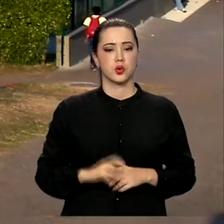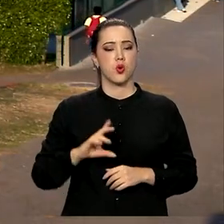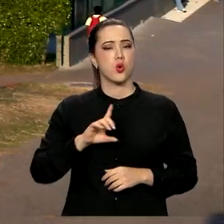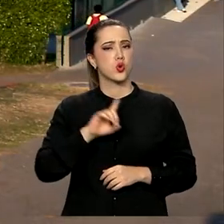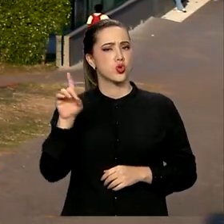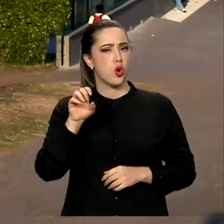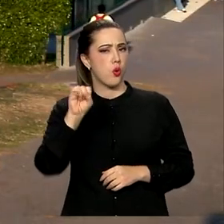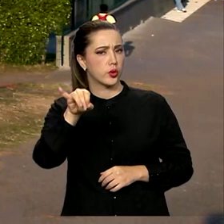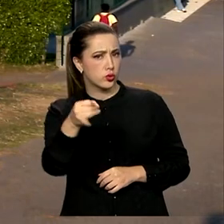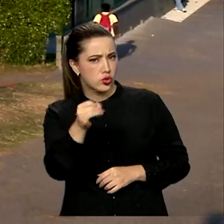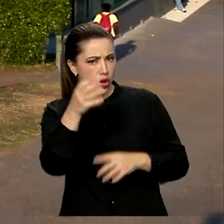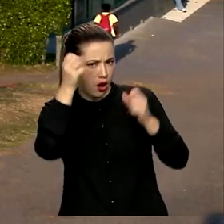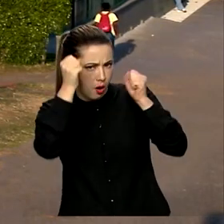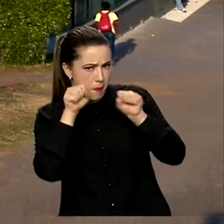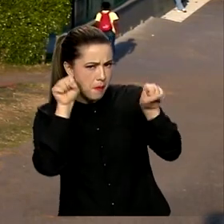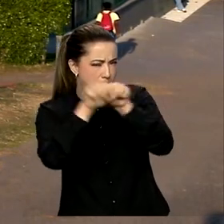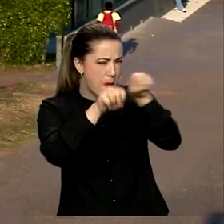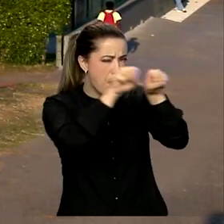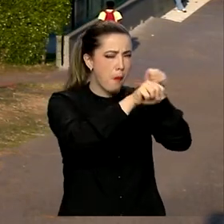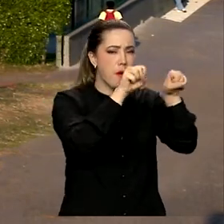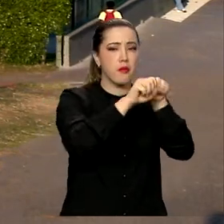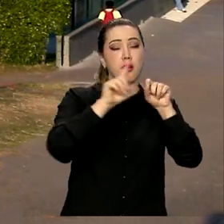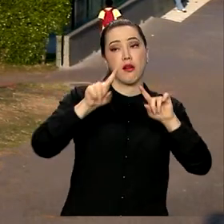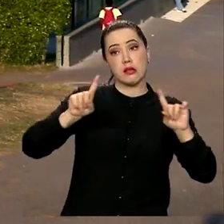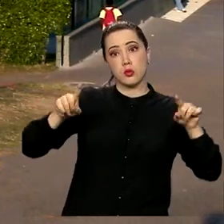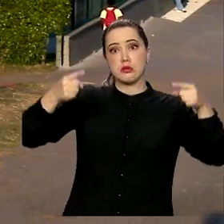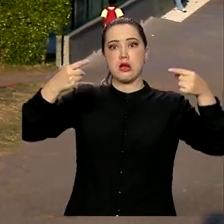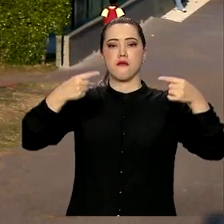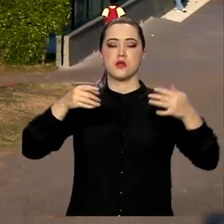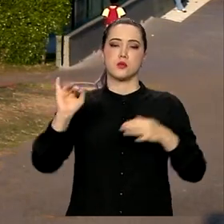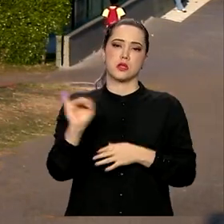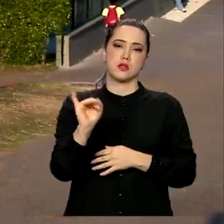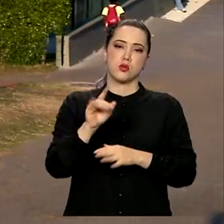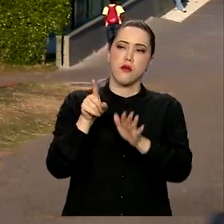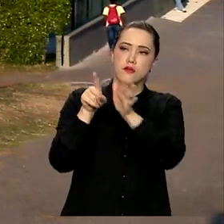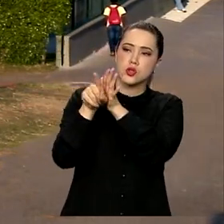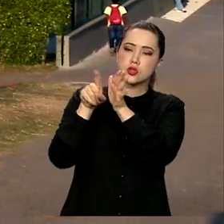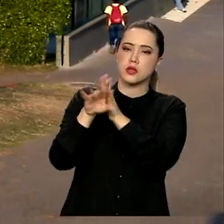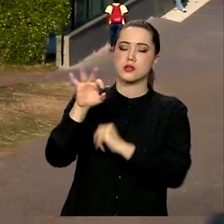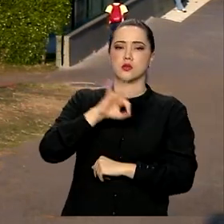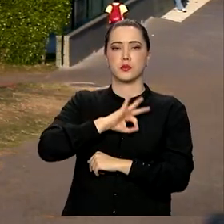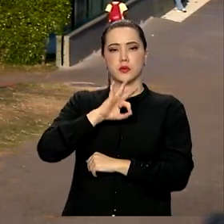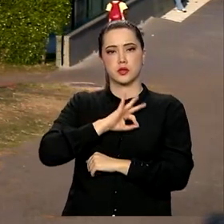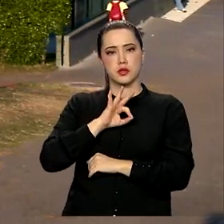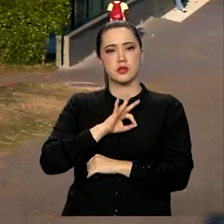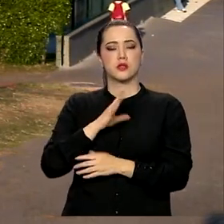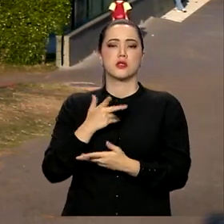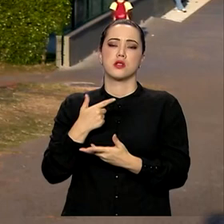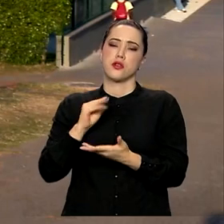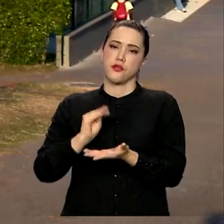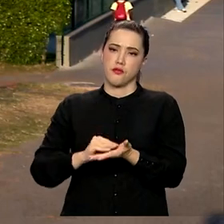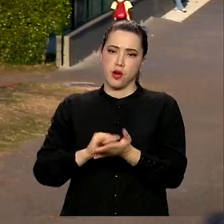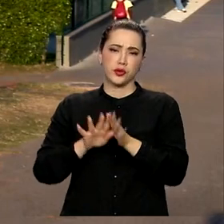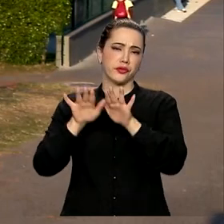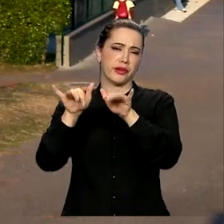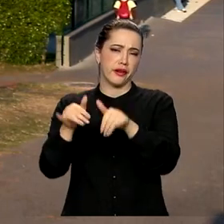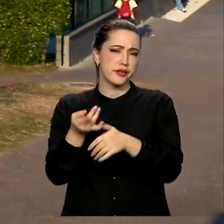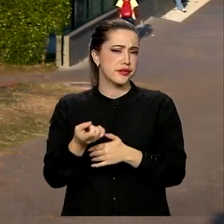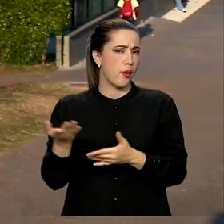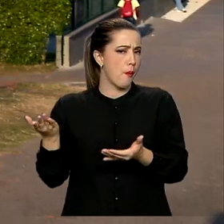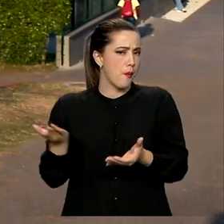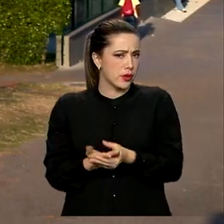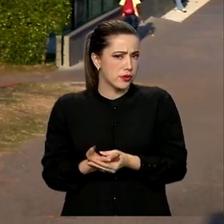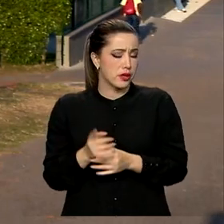de janeiro ainda são um desafio para as instituições. Além das investigações e punições que ainda não foram concluídas, outras